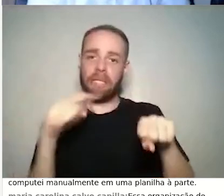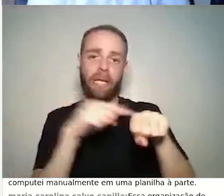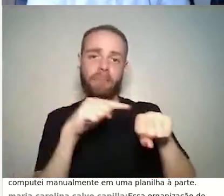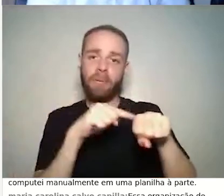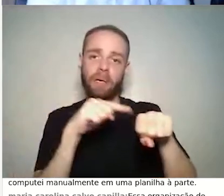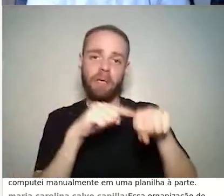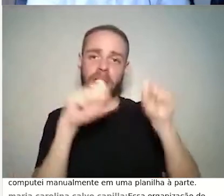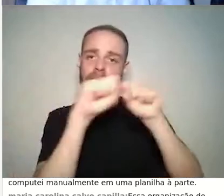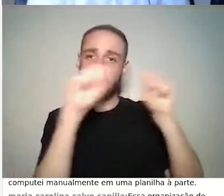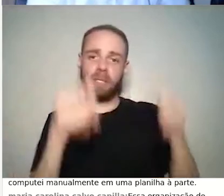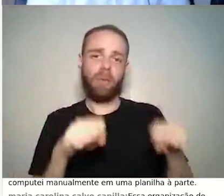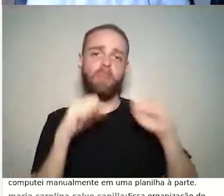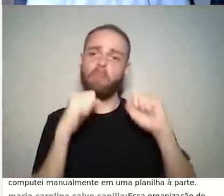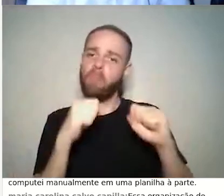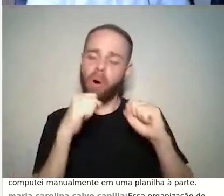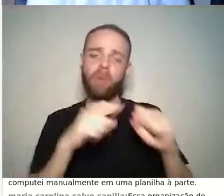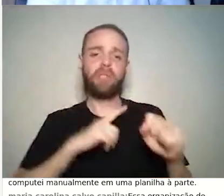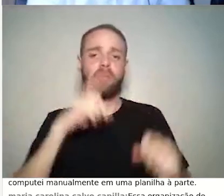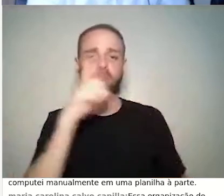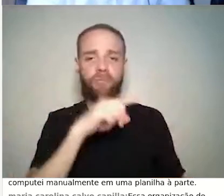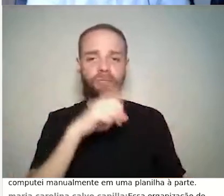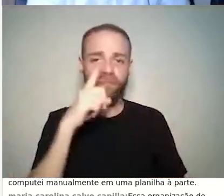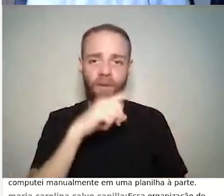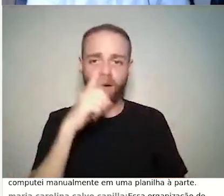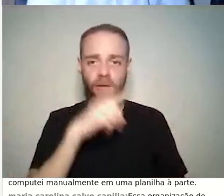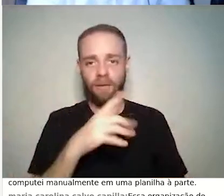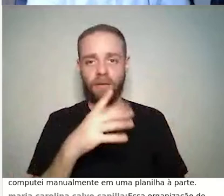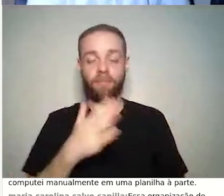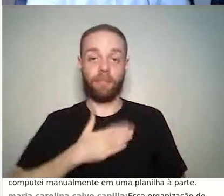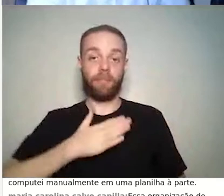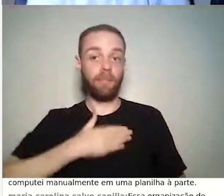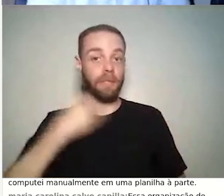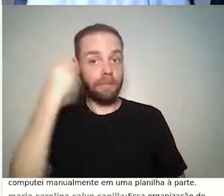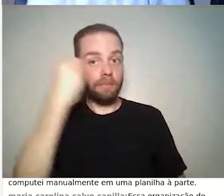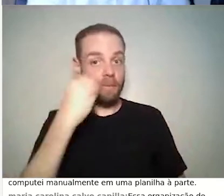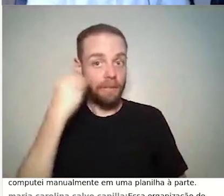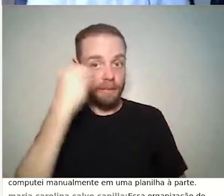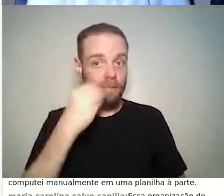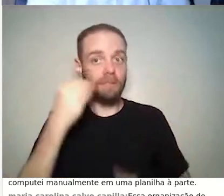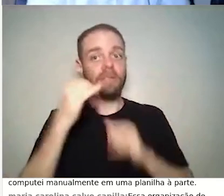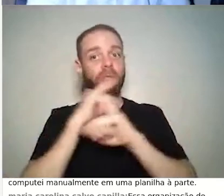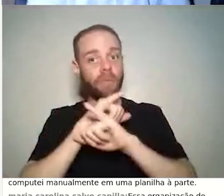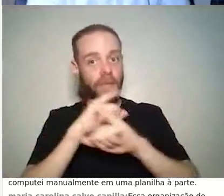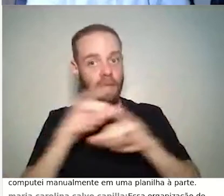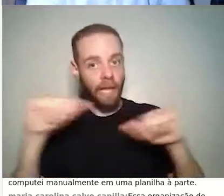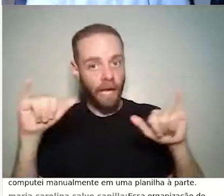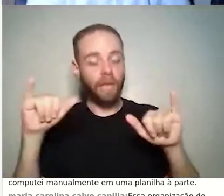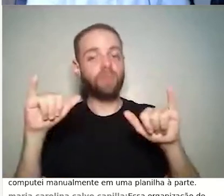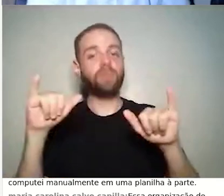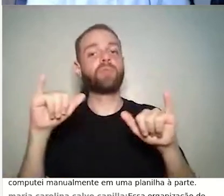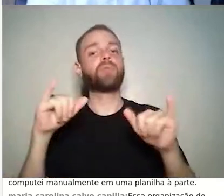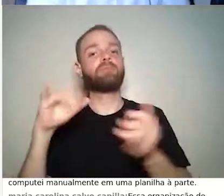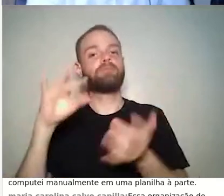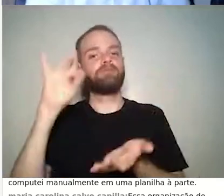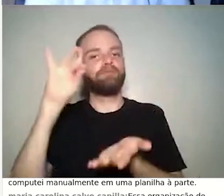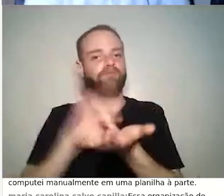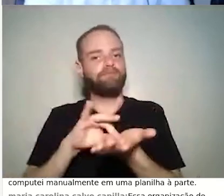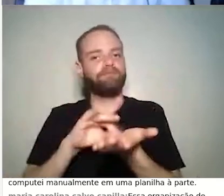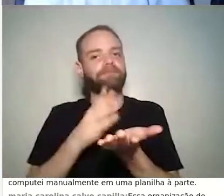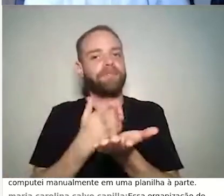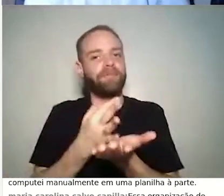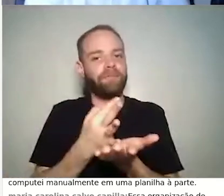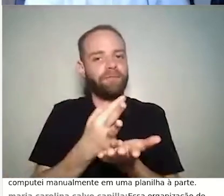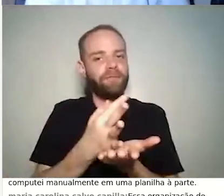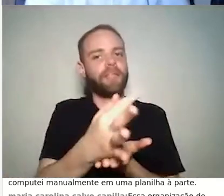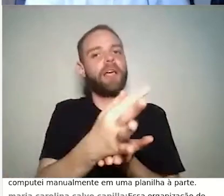ter alguma inconsistência, né, pela minha experiência no Moodle são dados muito fidedignos, mas se você estiver identificando alguma inconsistência, pode ser um